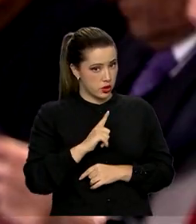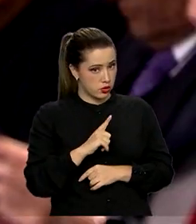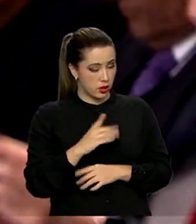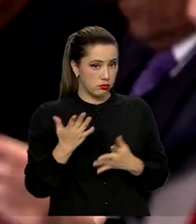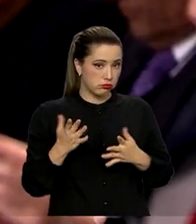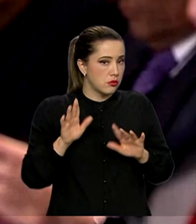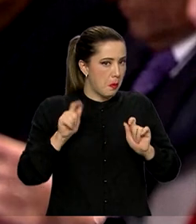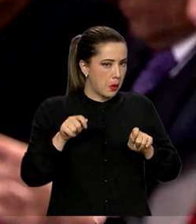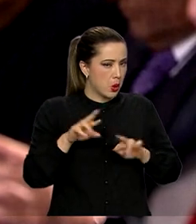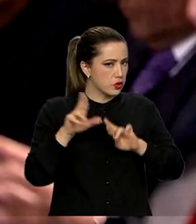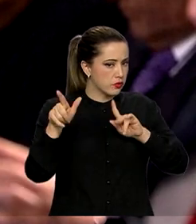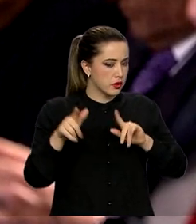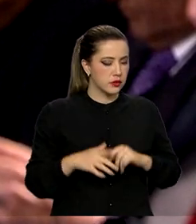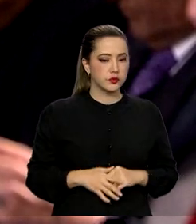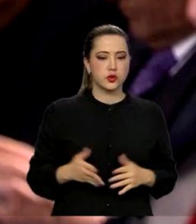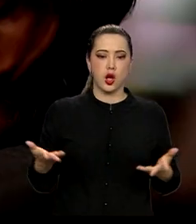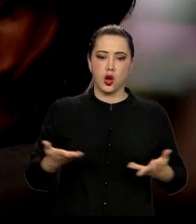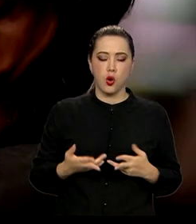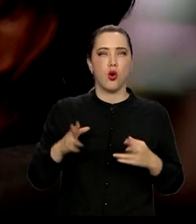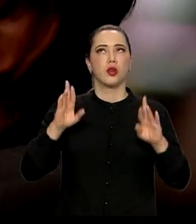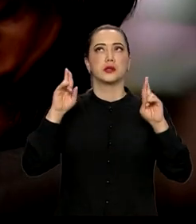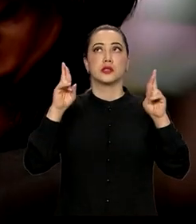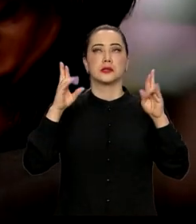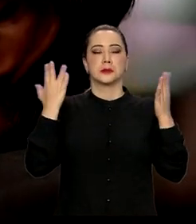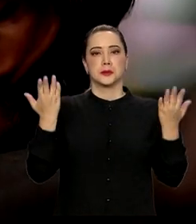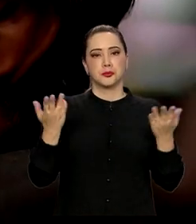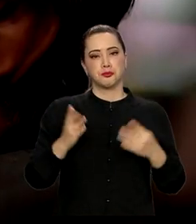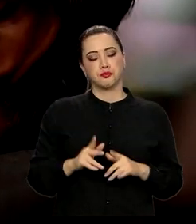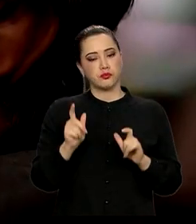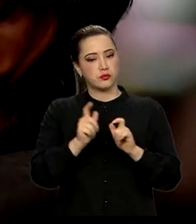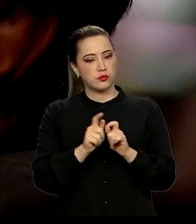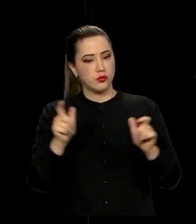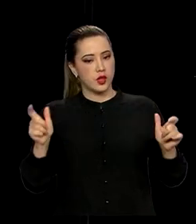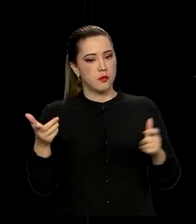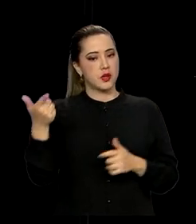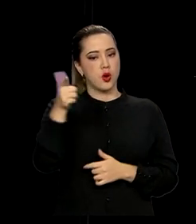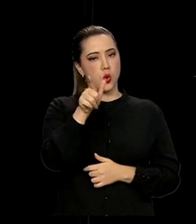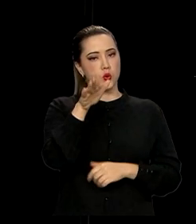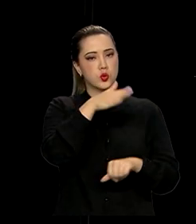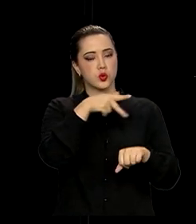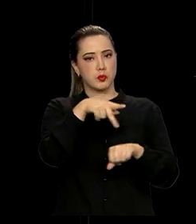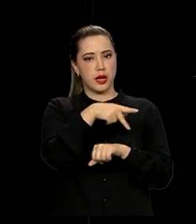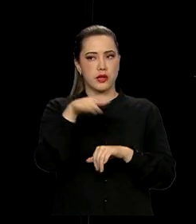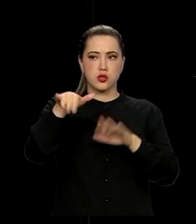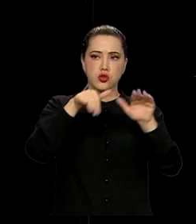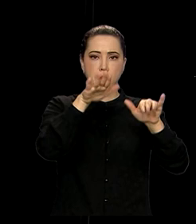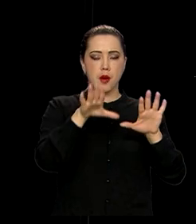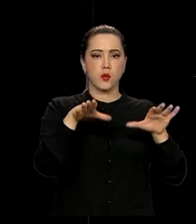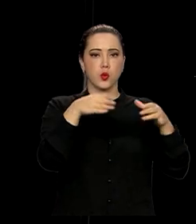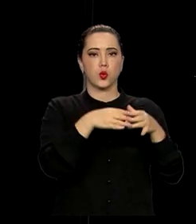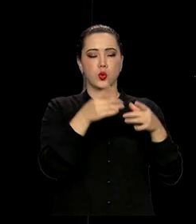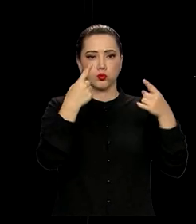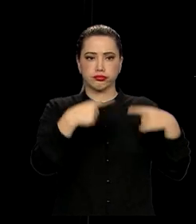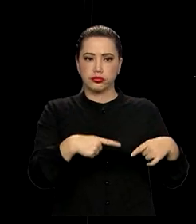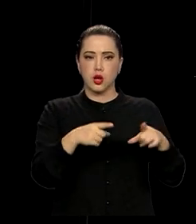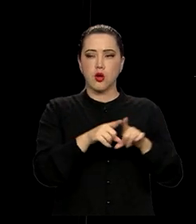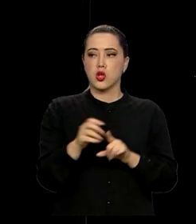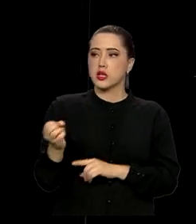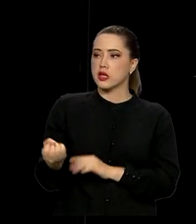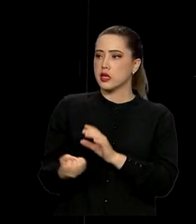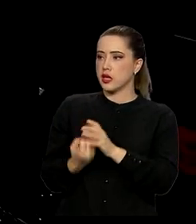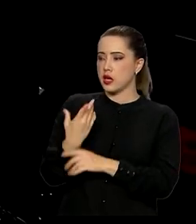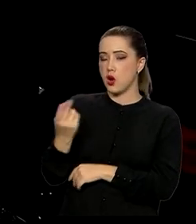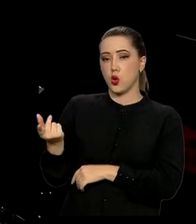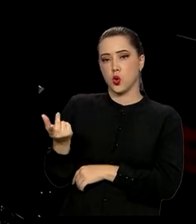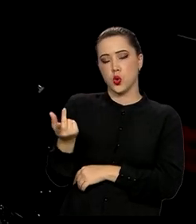diferente, finalmente. Vão ampliar, chamar outros países para fazer parte do clube? Vão criar uma moeda nova de